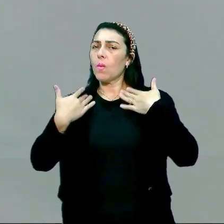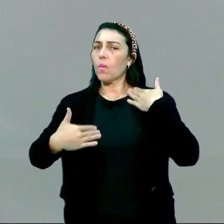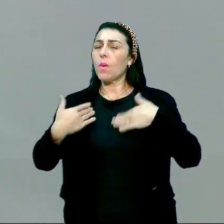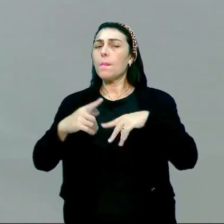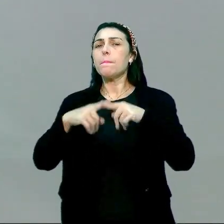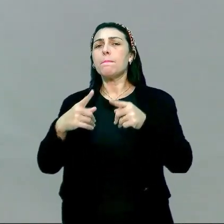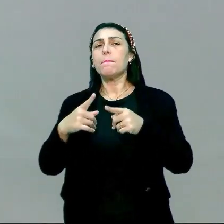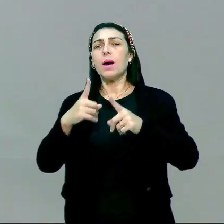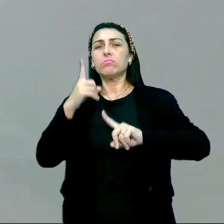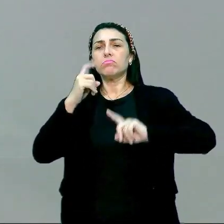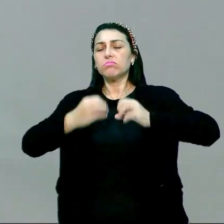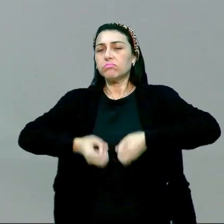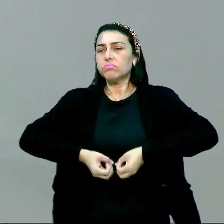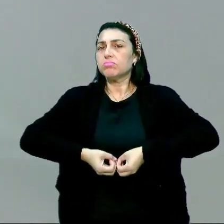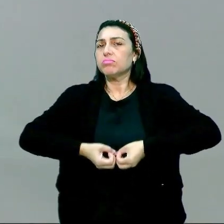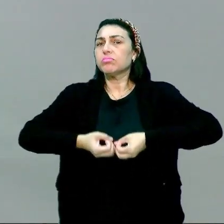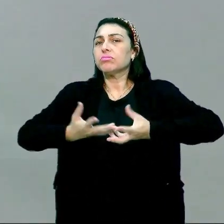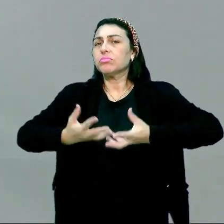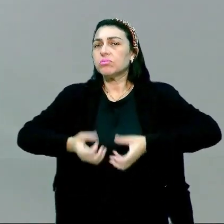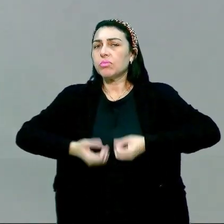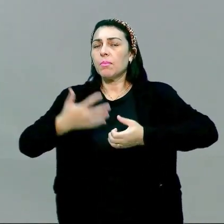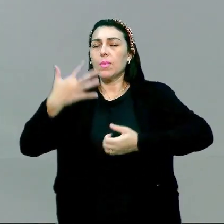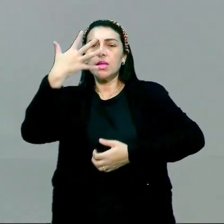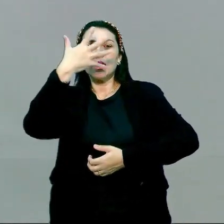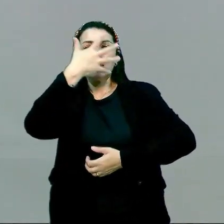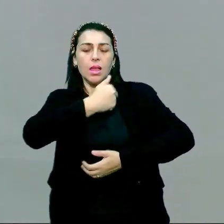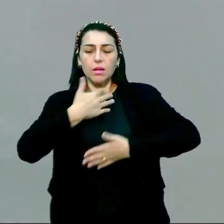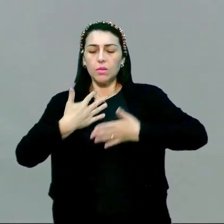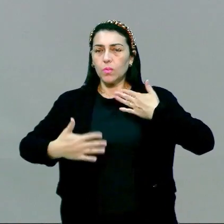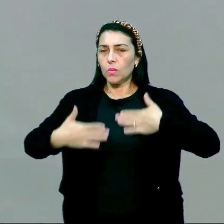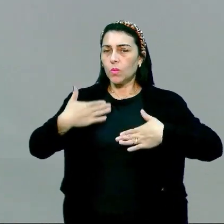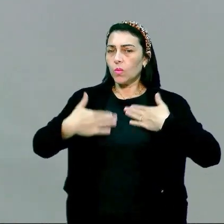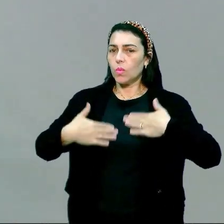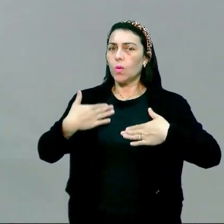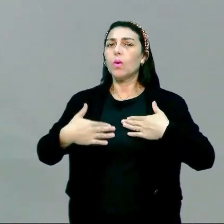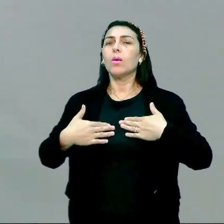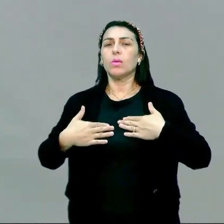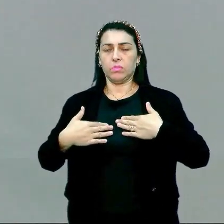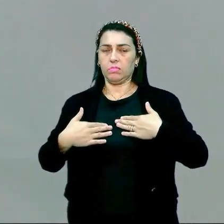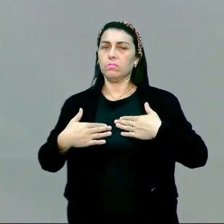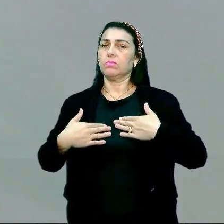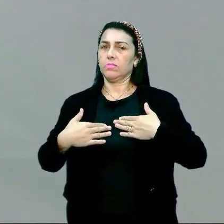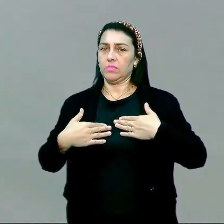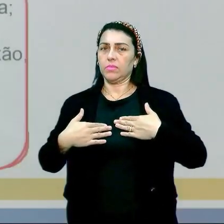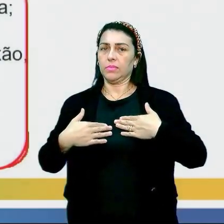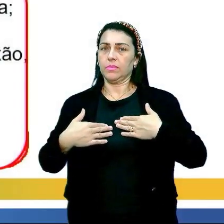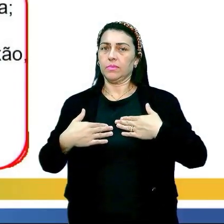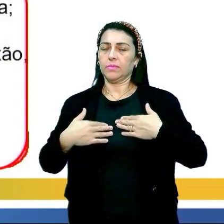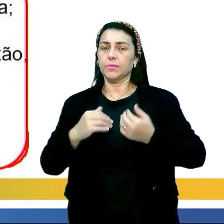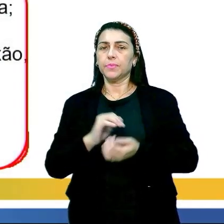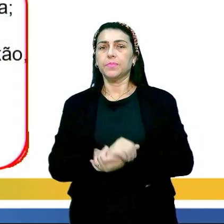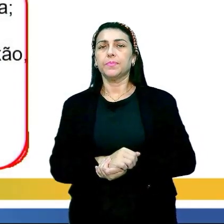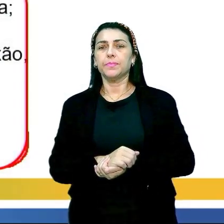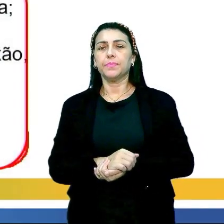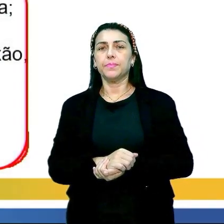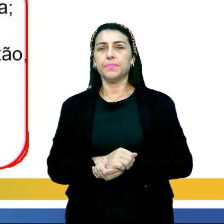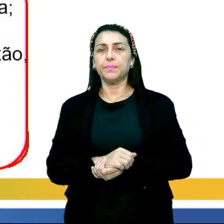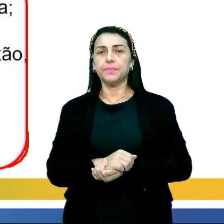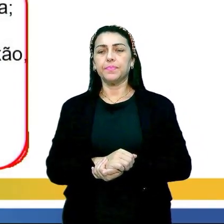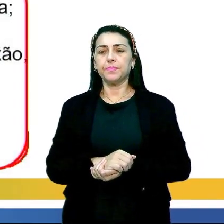mas é a expressividade, a sensualidade. Então, é algo sensual sem ser vulgar, né?